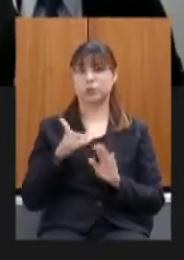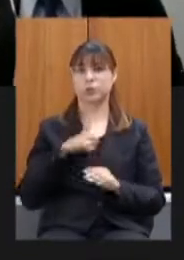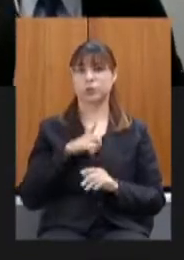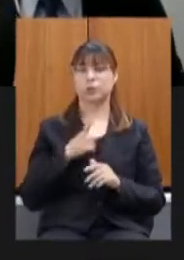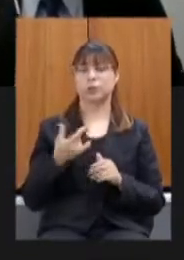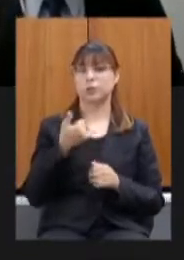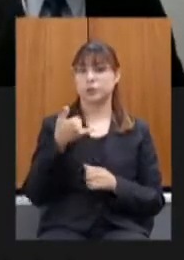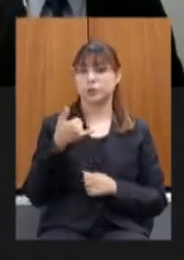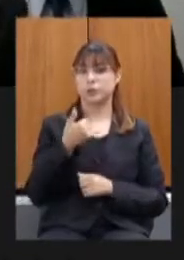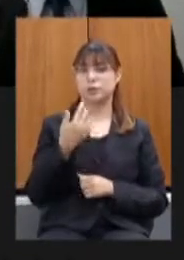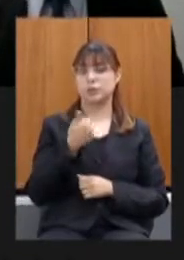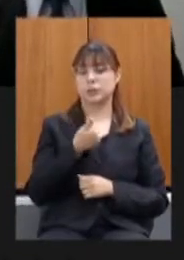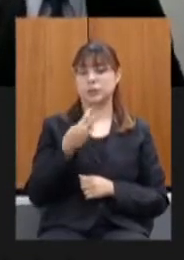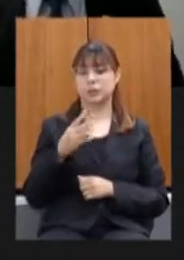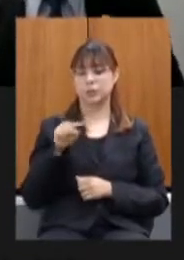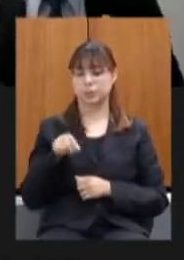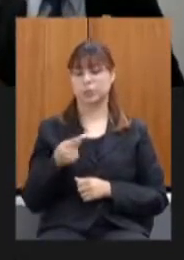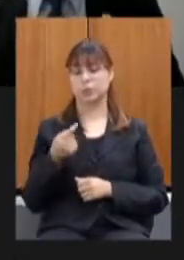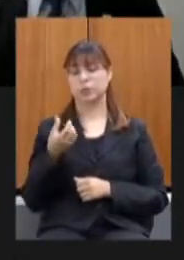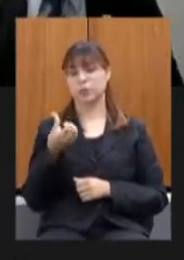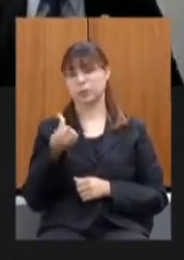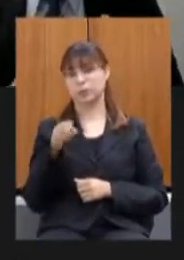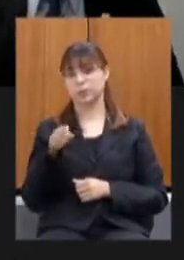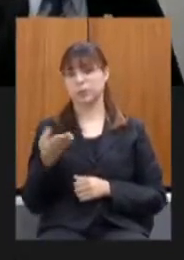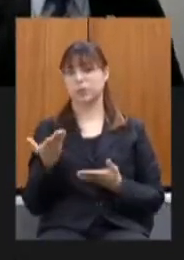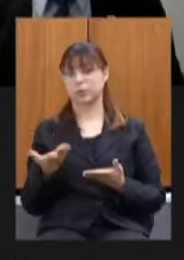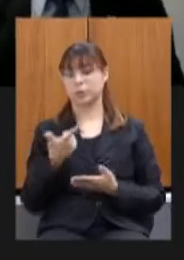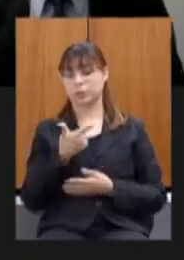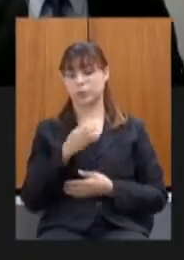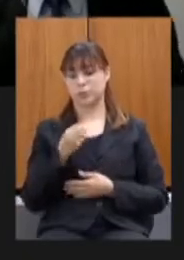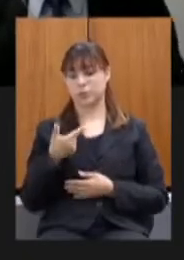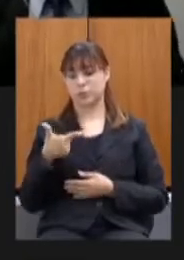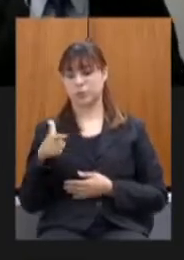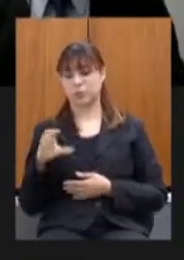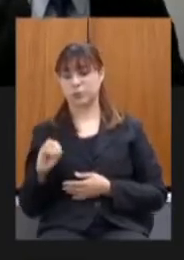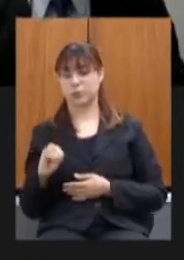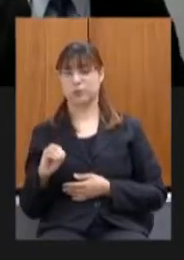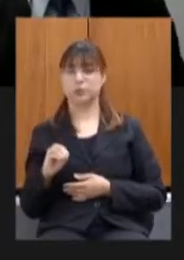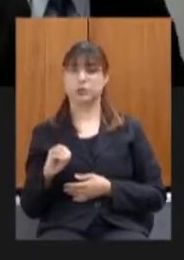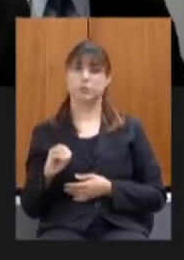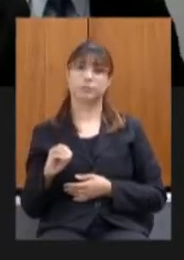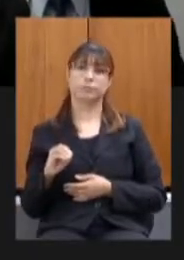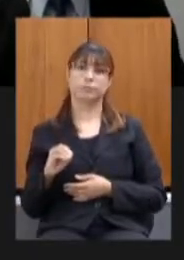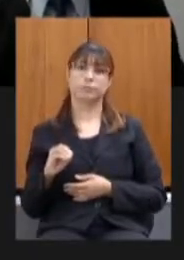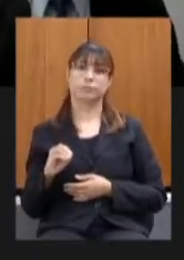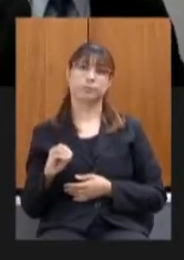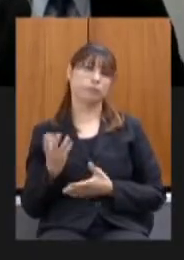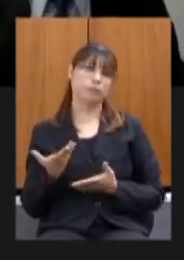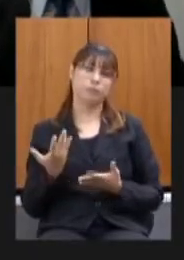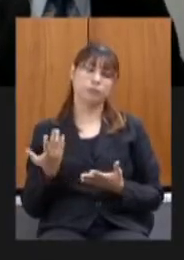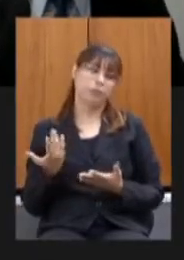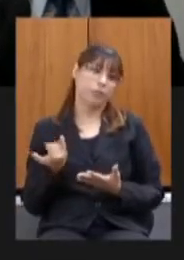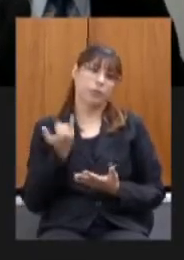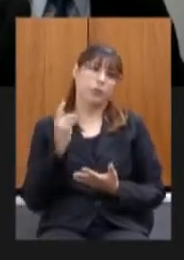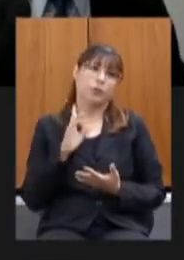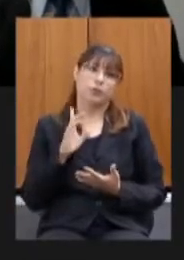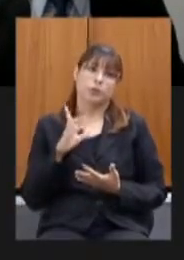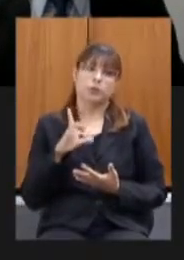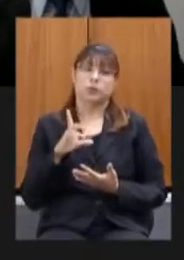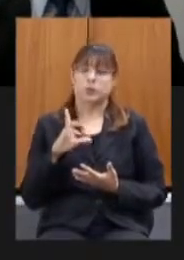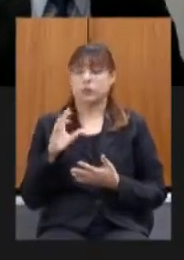casa dos 13,6 bilhões ou seja em 2020 independente da pandemia nós